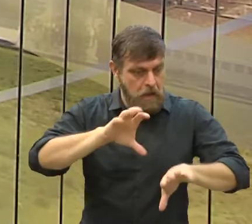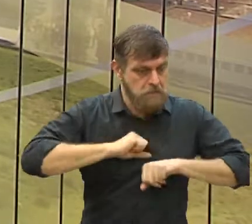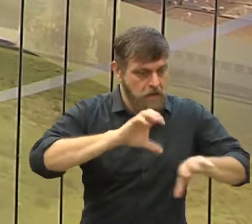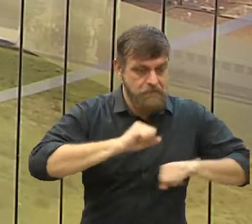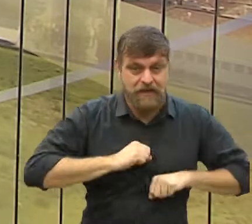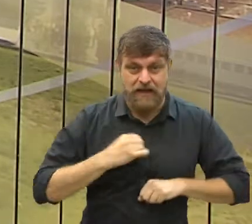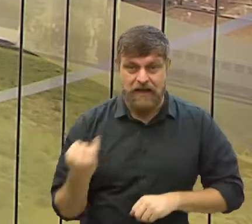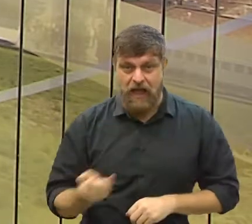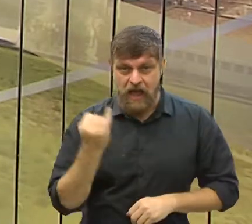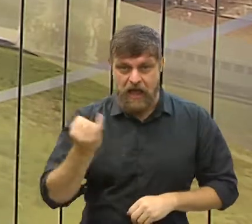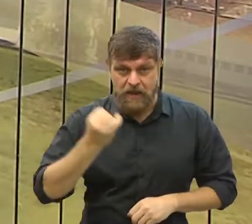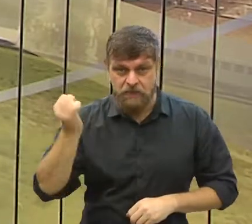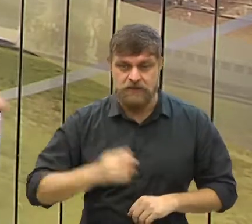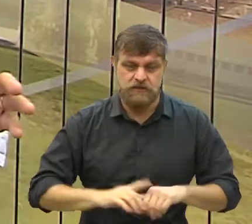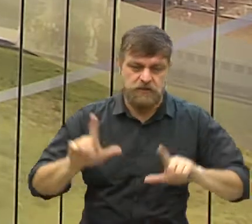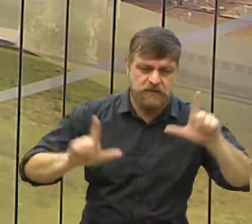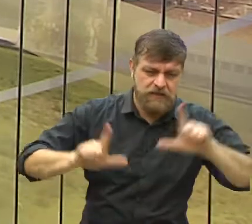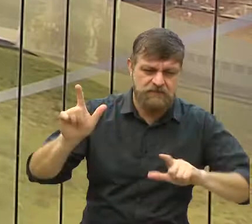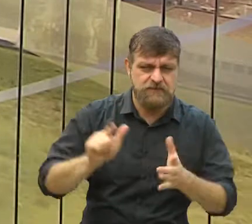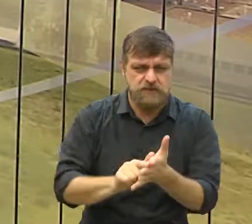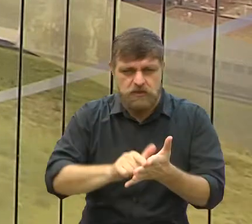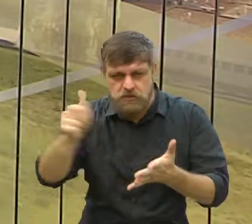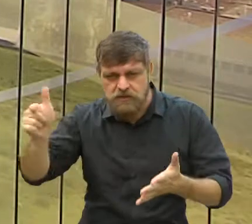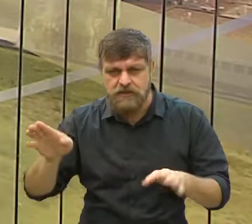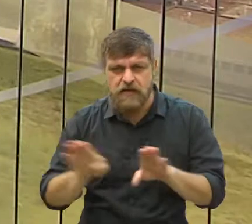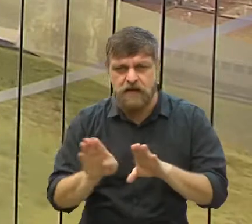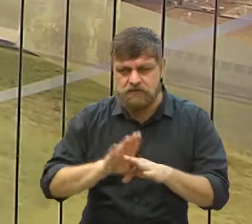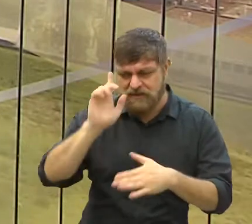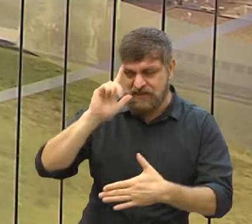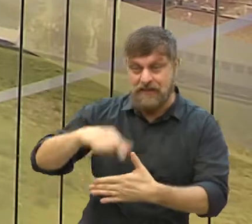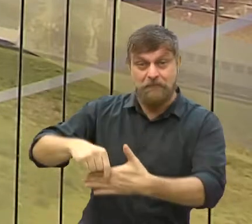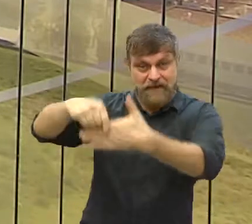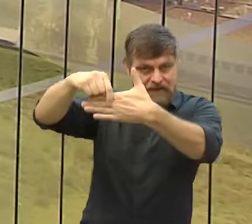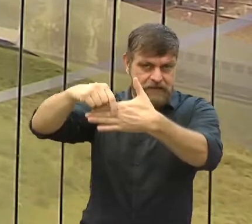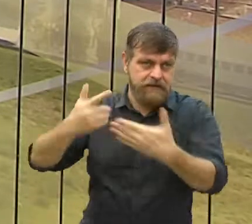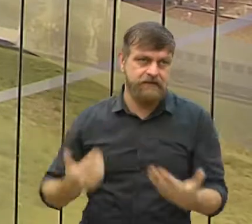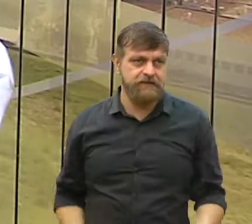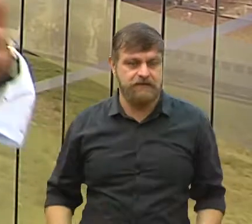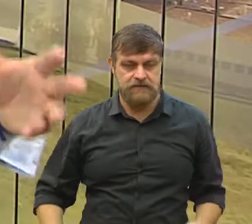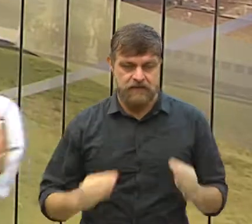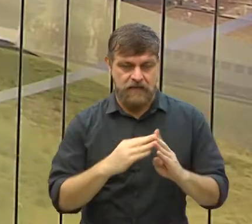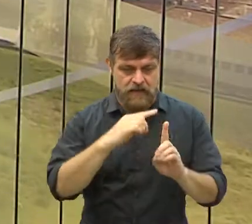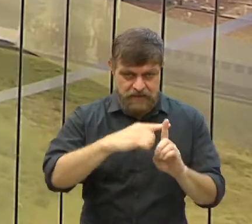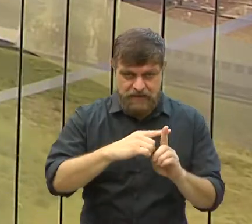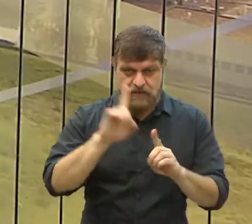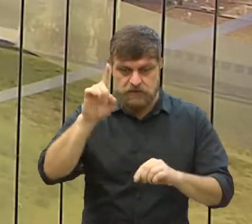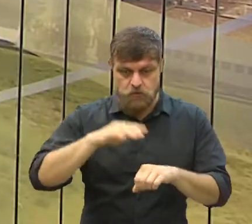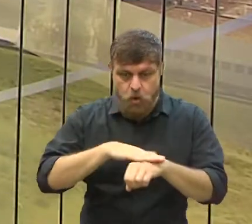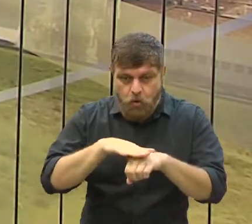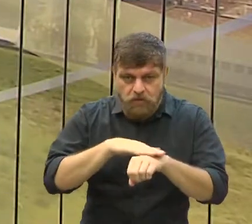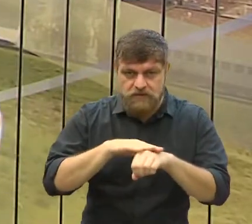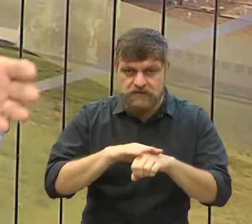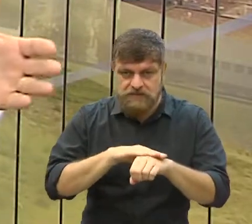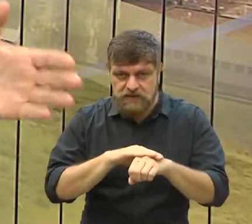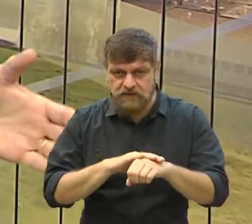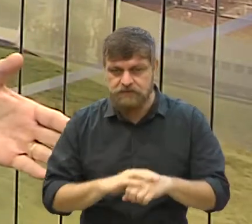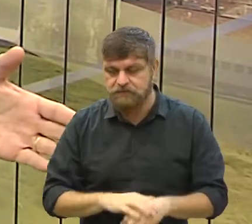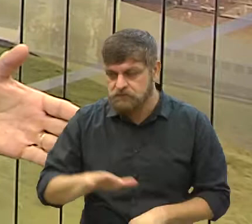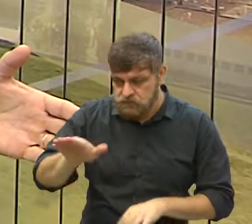mídia, é importante que as pessoas que tenham aí lideranças, sejam lideranças espirituais, sejam lideranças políticas,